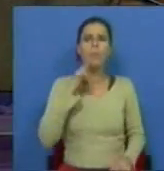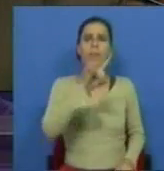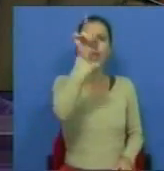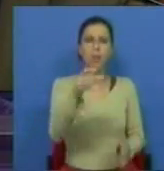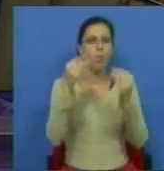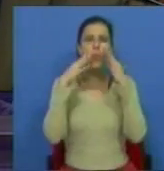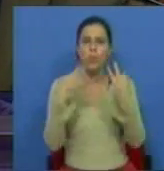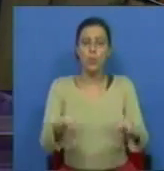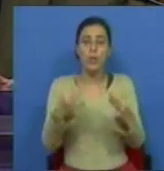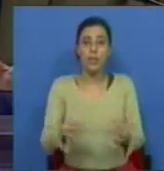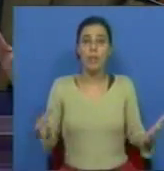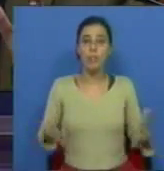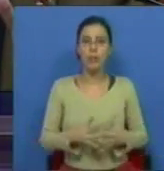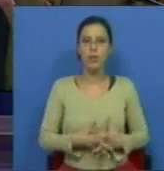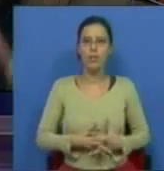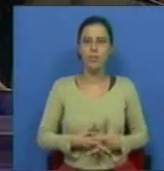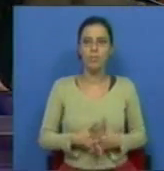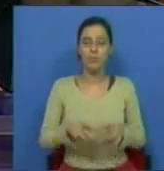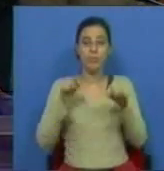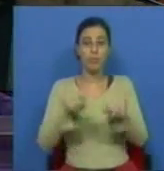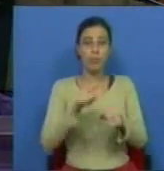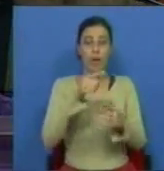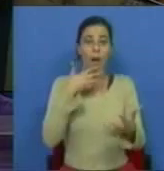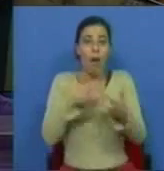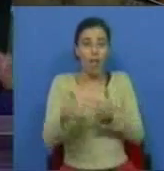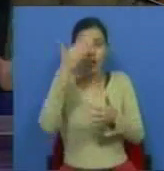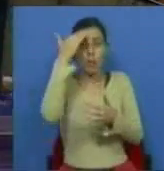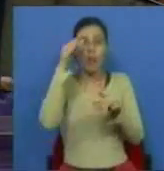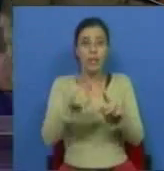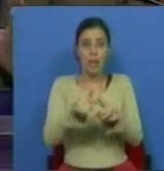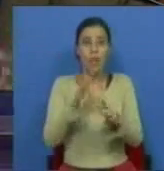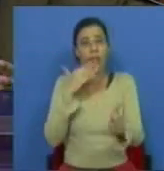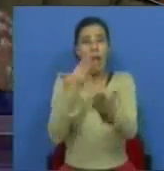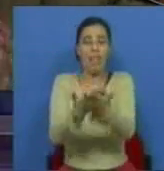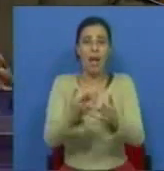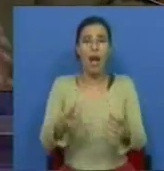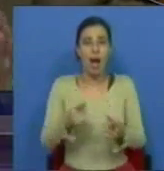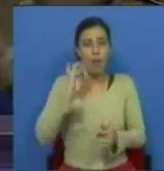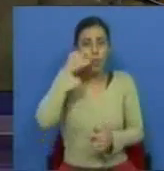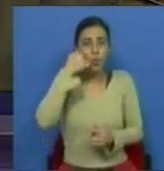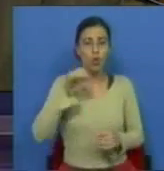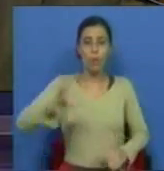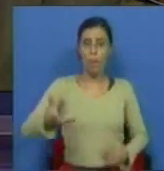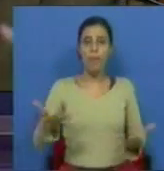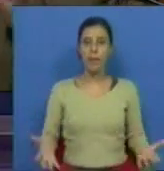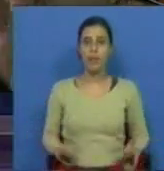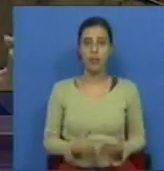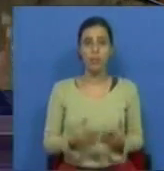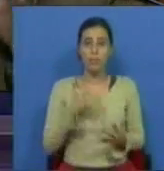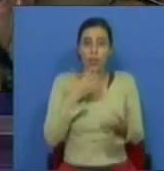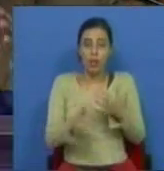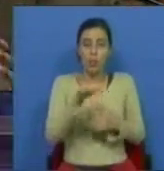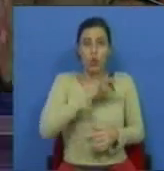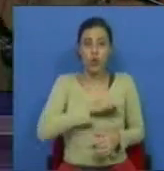muito simples, é que esta especulação está a ter custos para o país. A